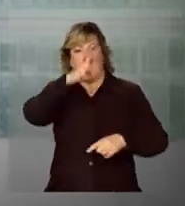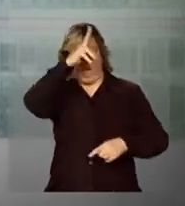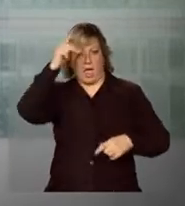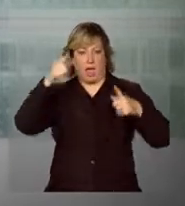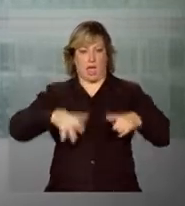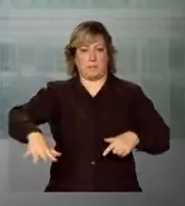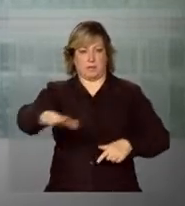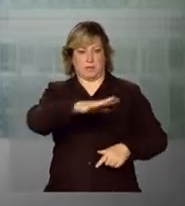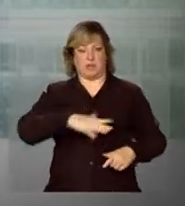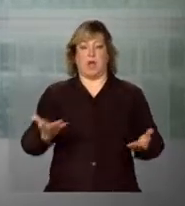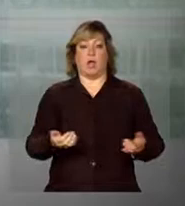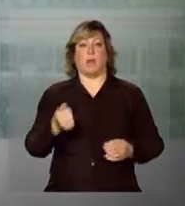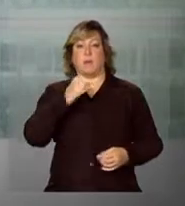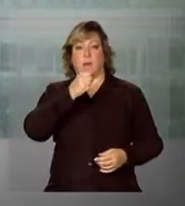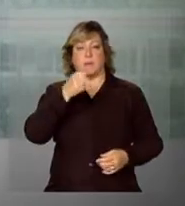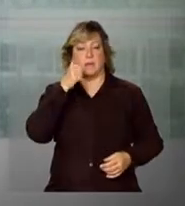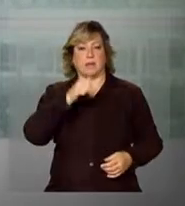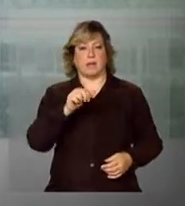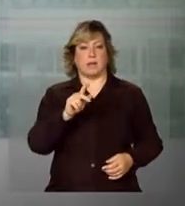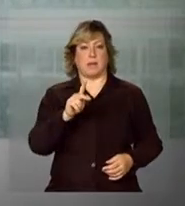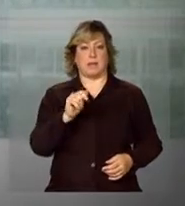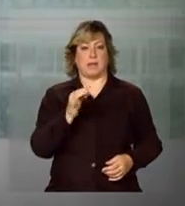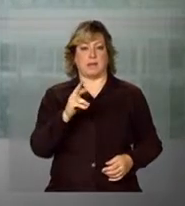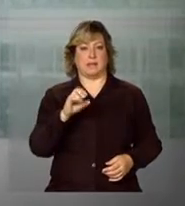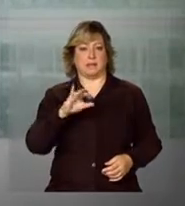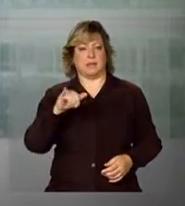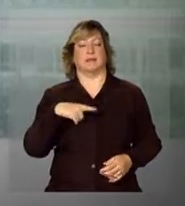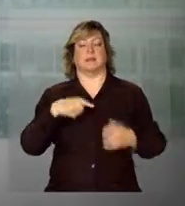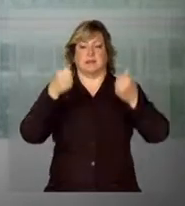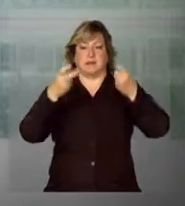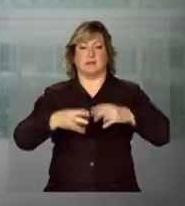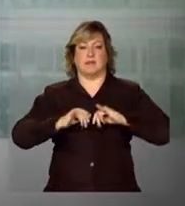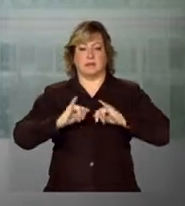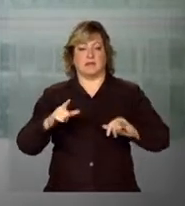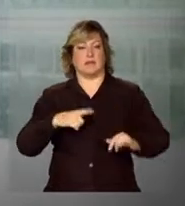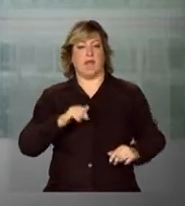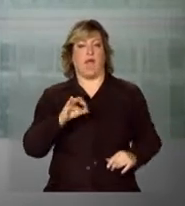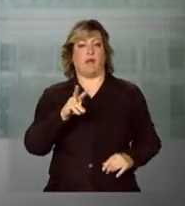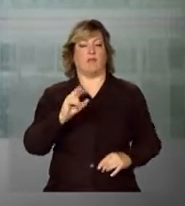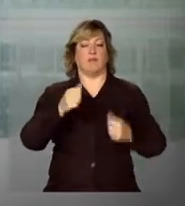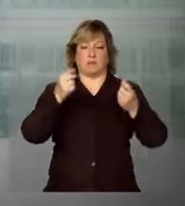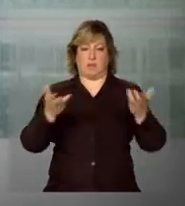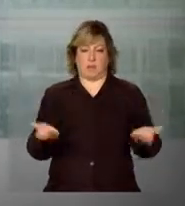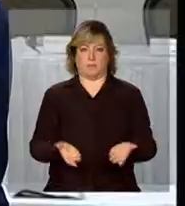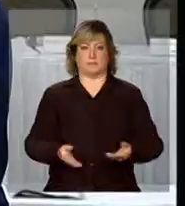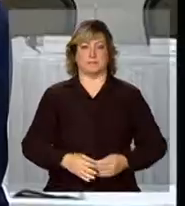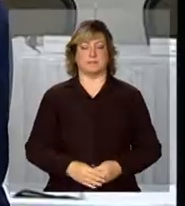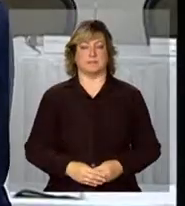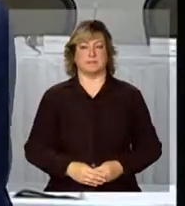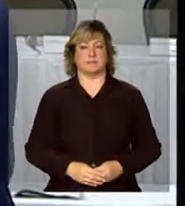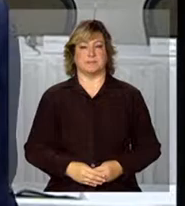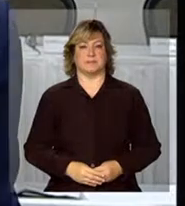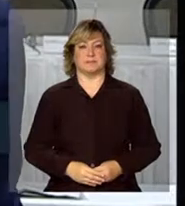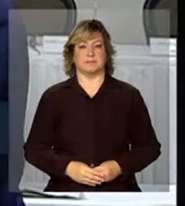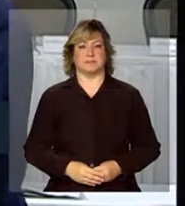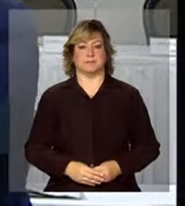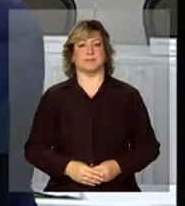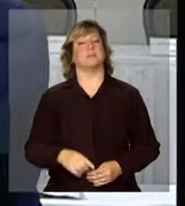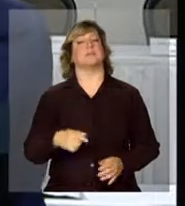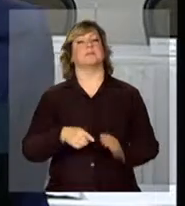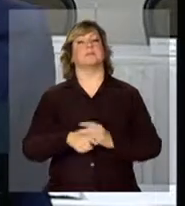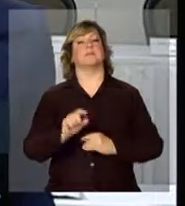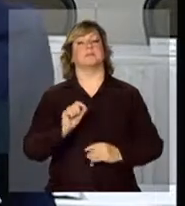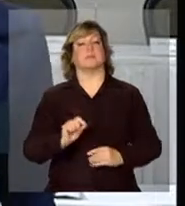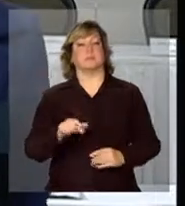conversar com a repórter Patrícia Scarpin, que tem outras informações ao vivo. Patrícia. Malu,